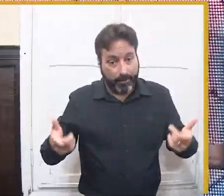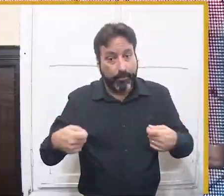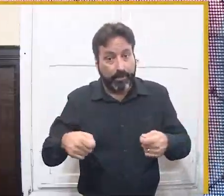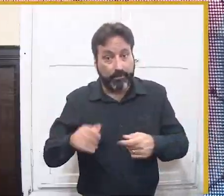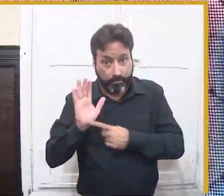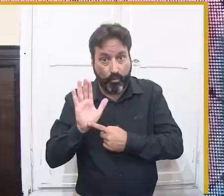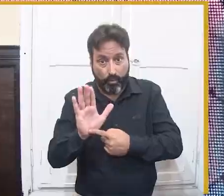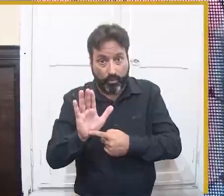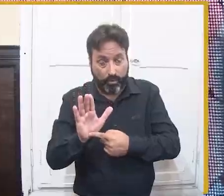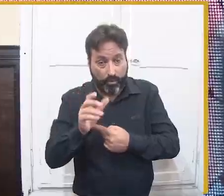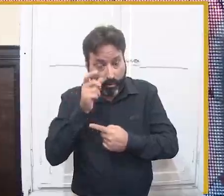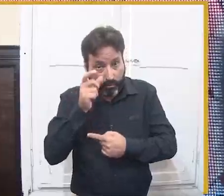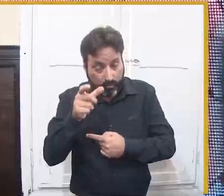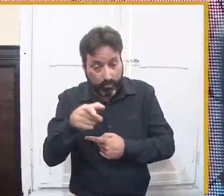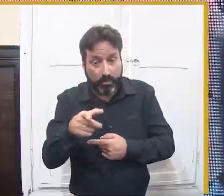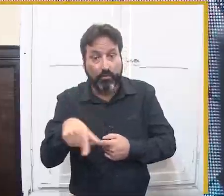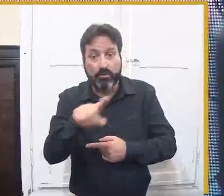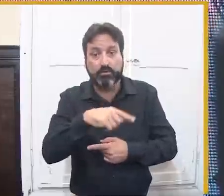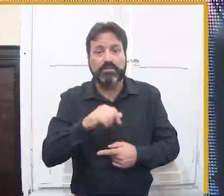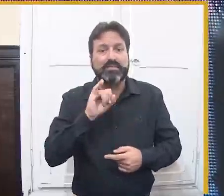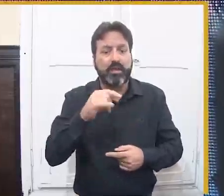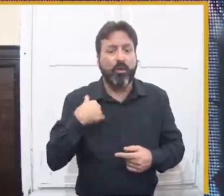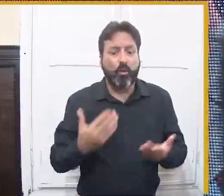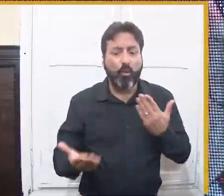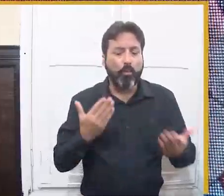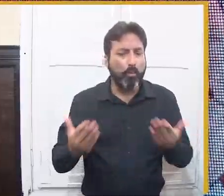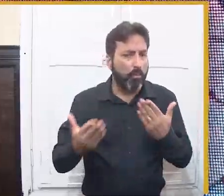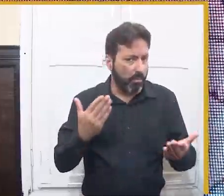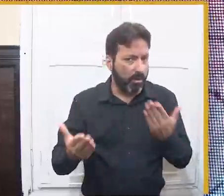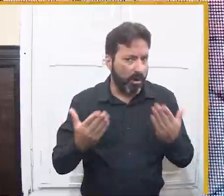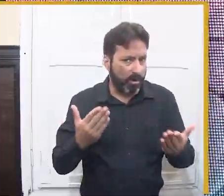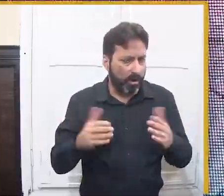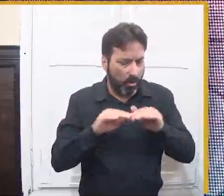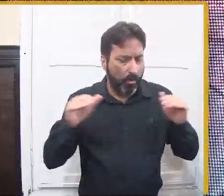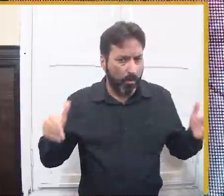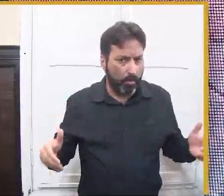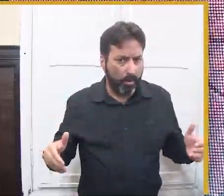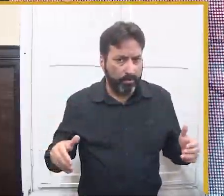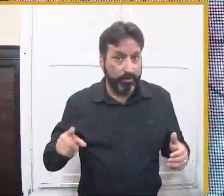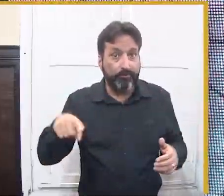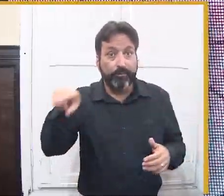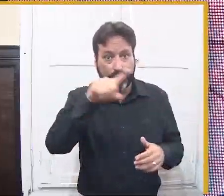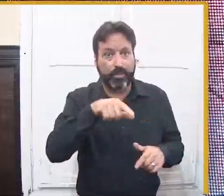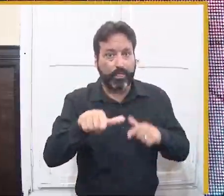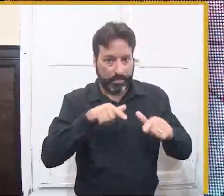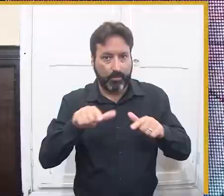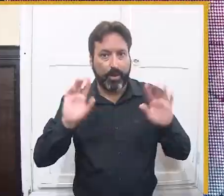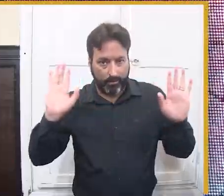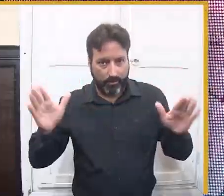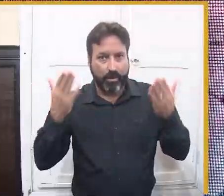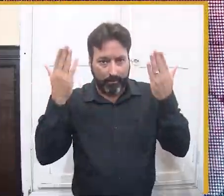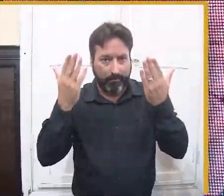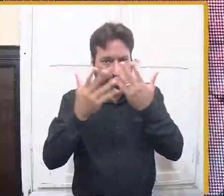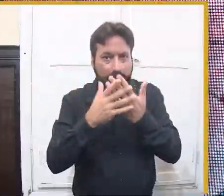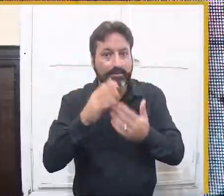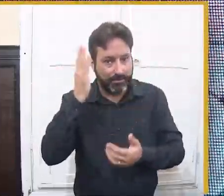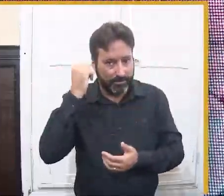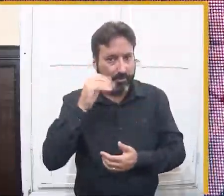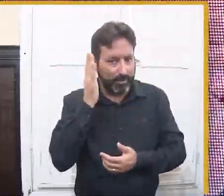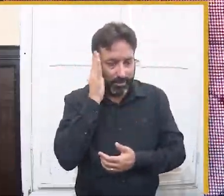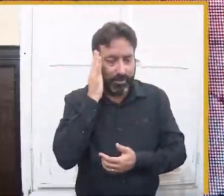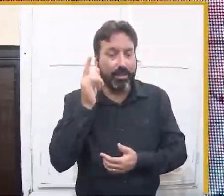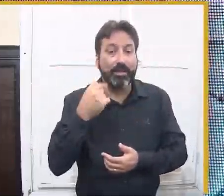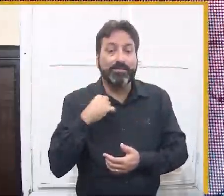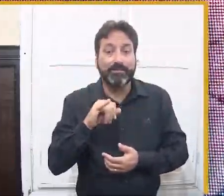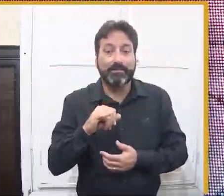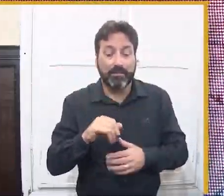e ao fundo, nós fizemos a opção de fazer um palco maior, ter uma estrutura de palco mais ampla,